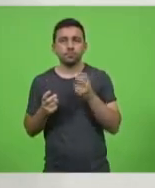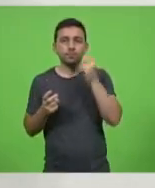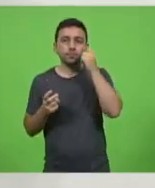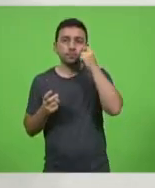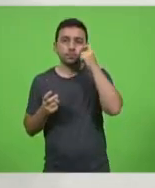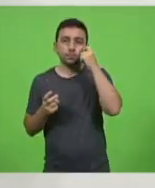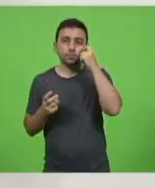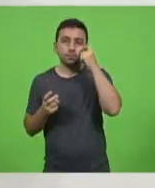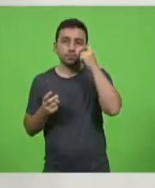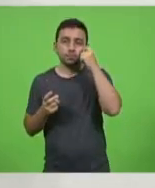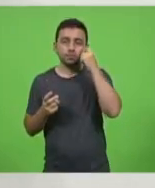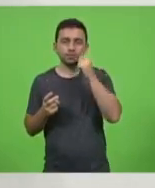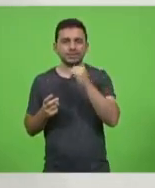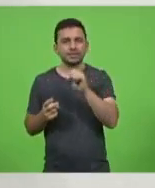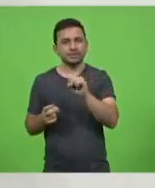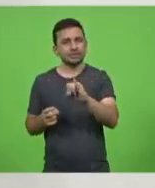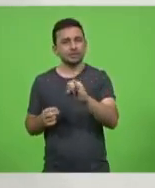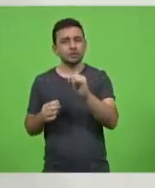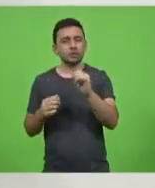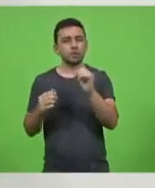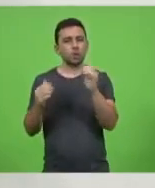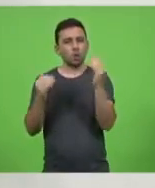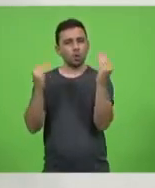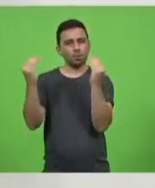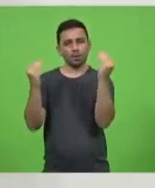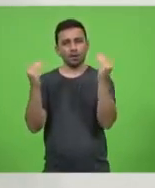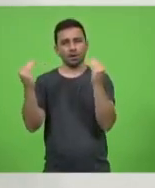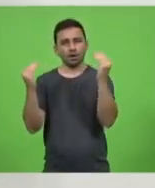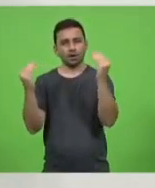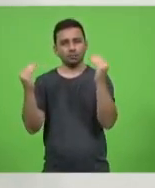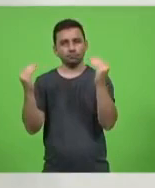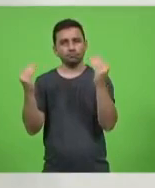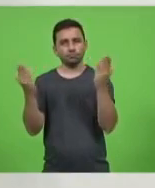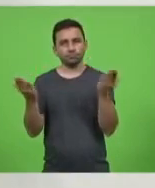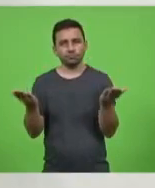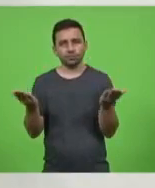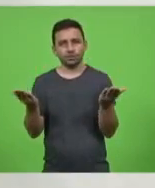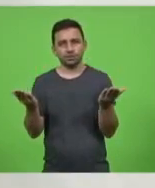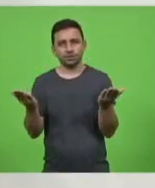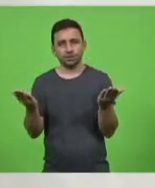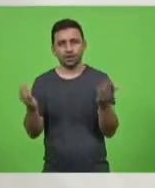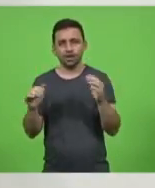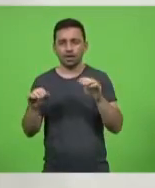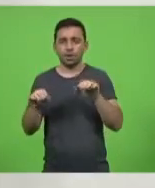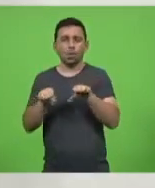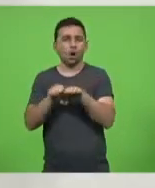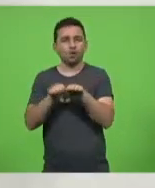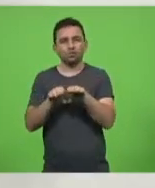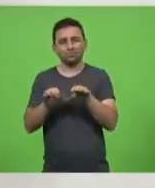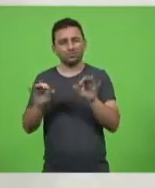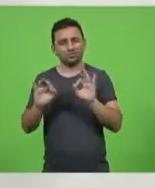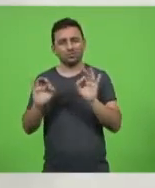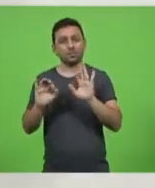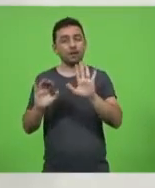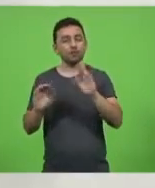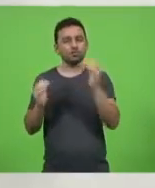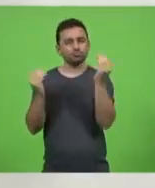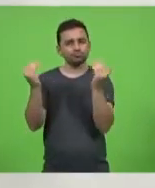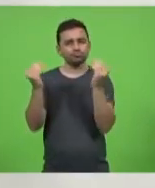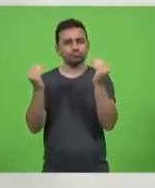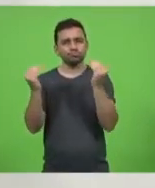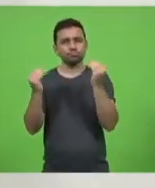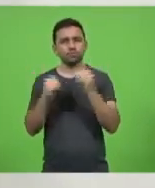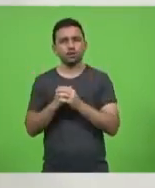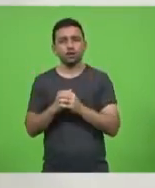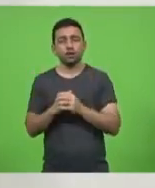fazendo um comparativo, não dá para igualar, mas fazer um comparativo com